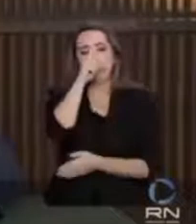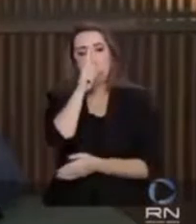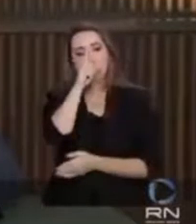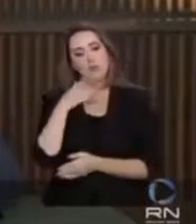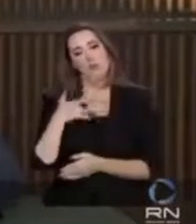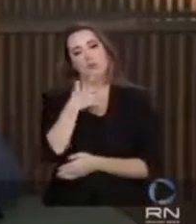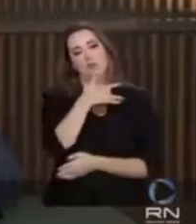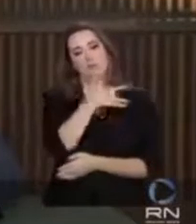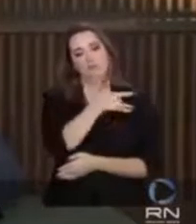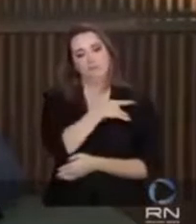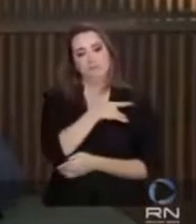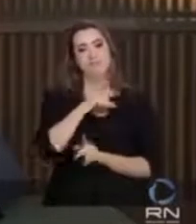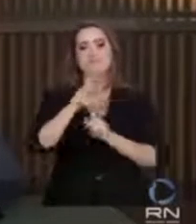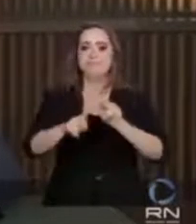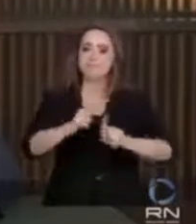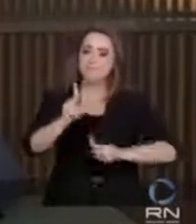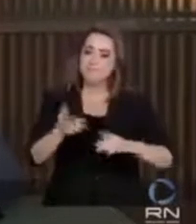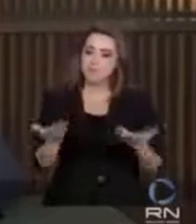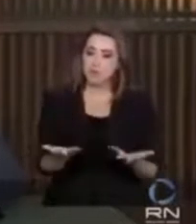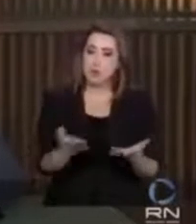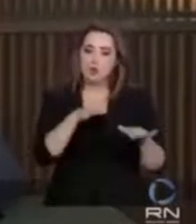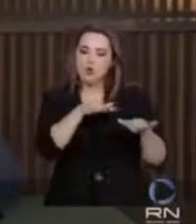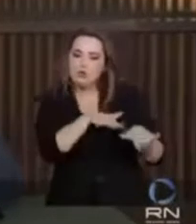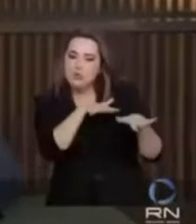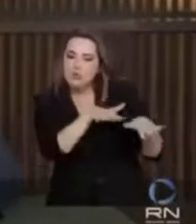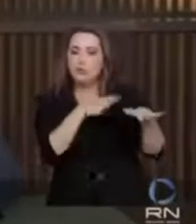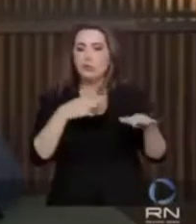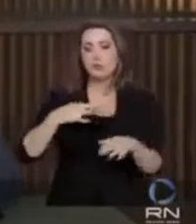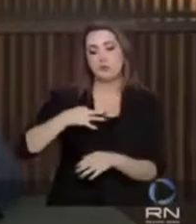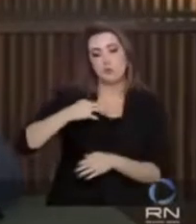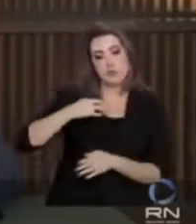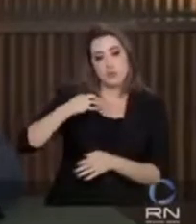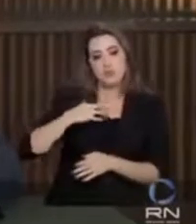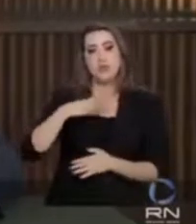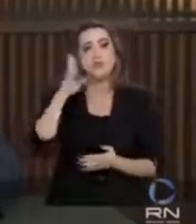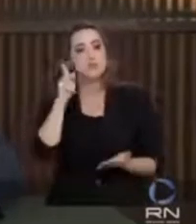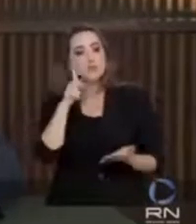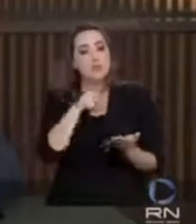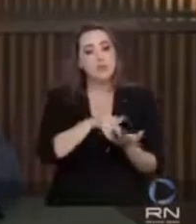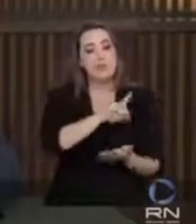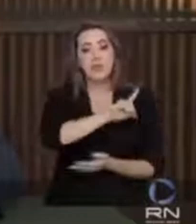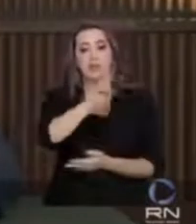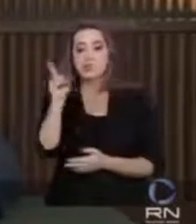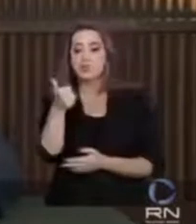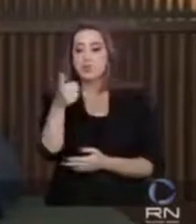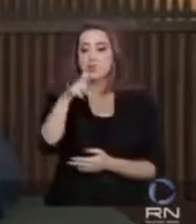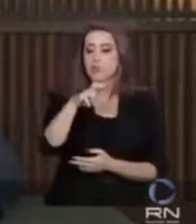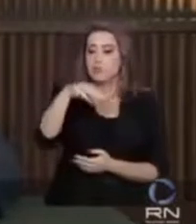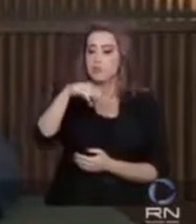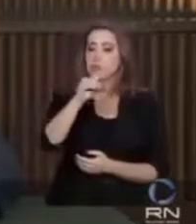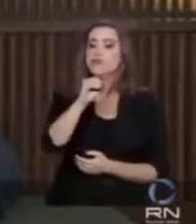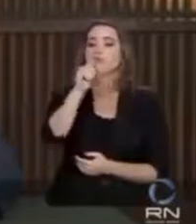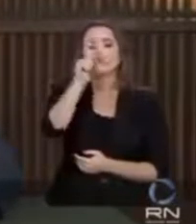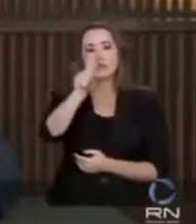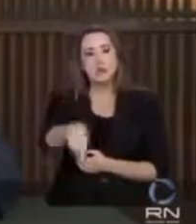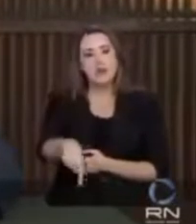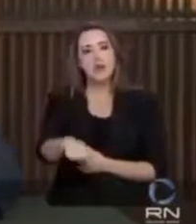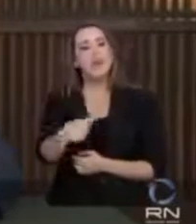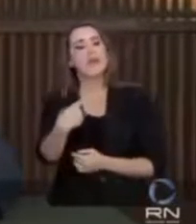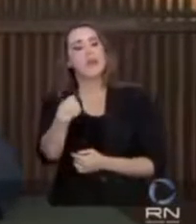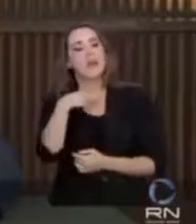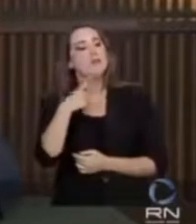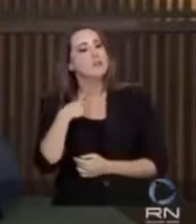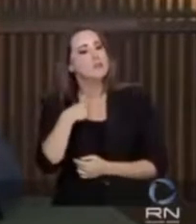risco a saúde da nossa gente. Os movimentos espontâneos e legítimos, marcados pelo dia 15 de março, atendem aos interesses da nação,